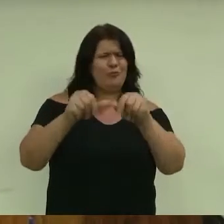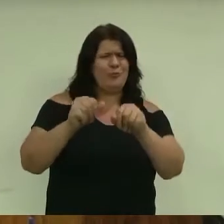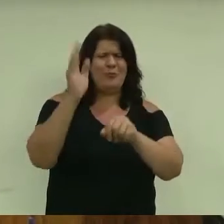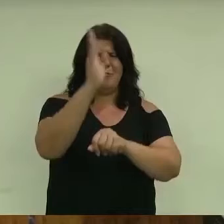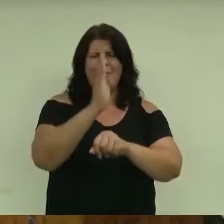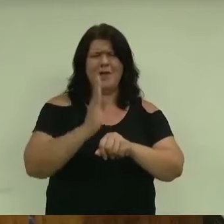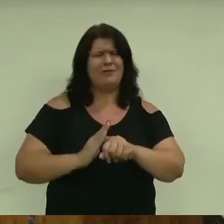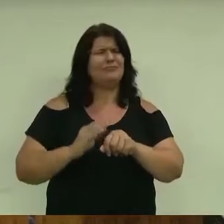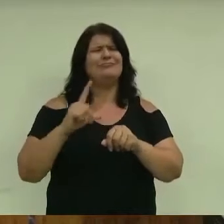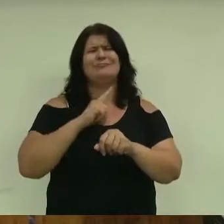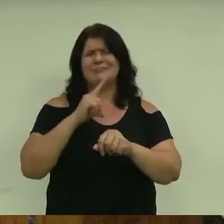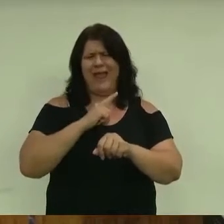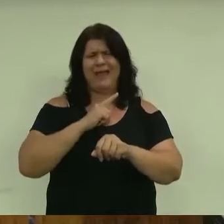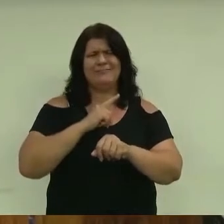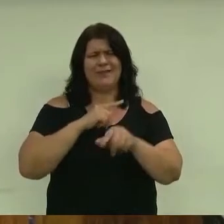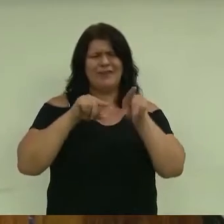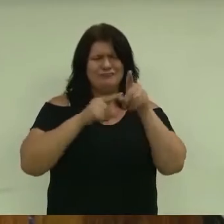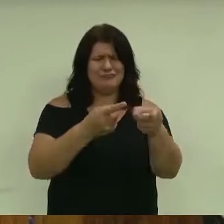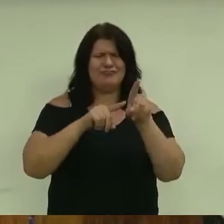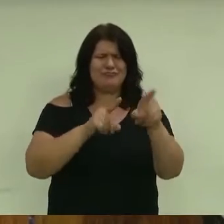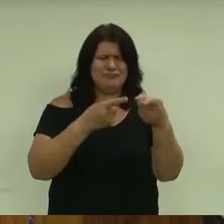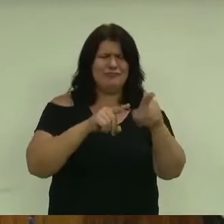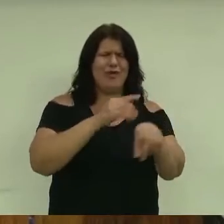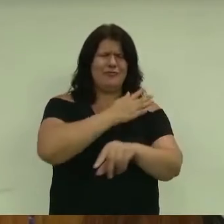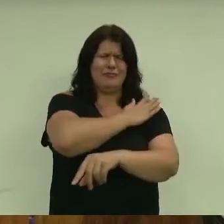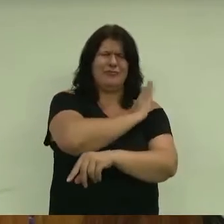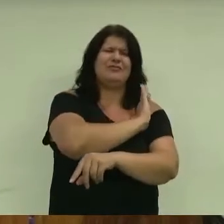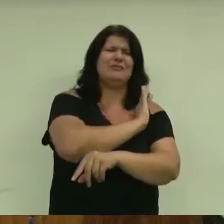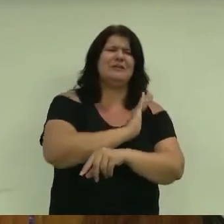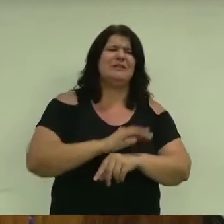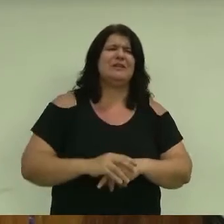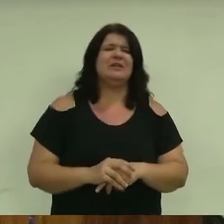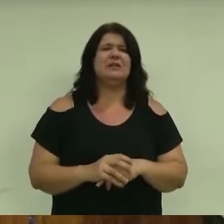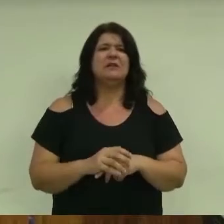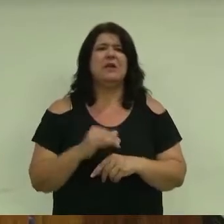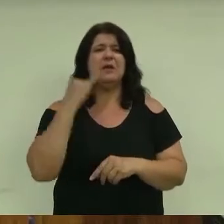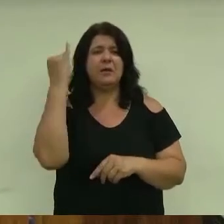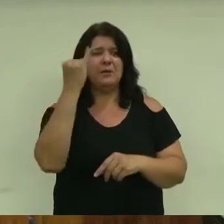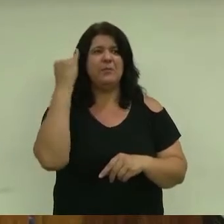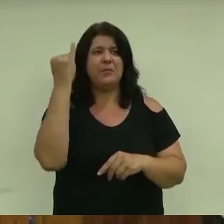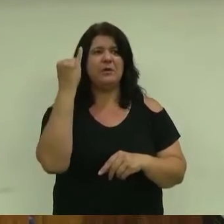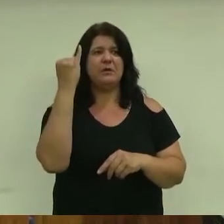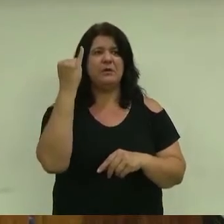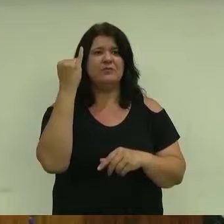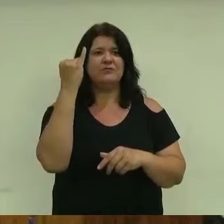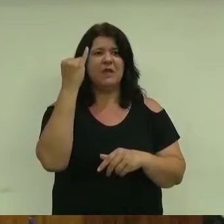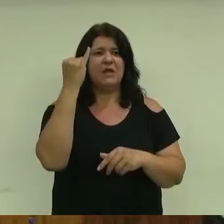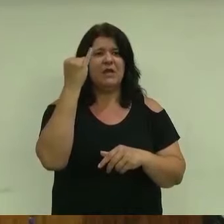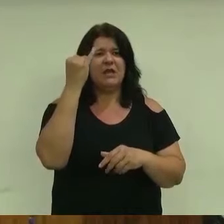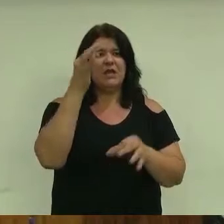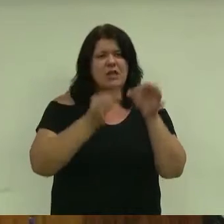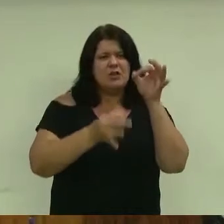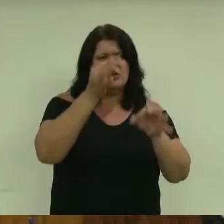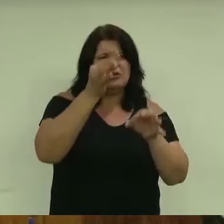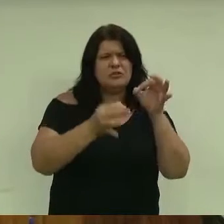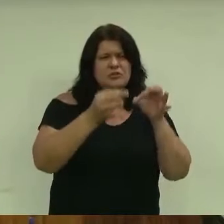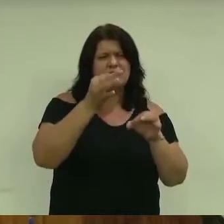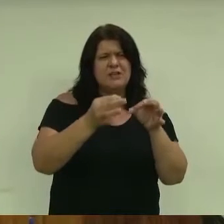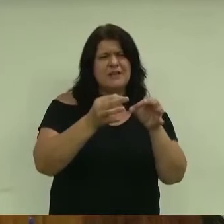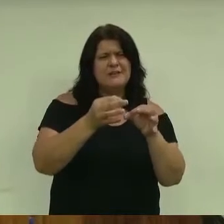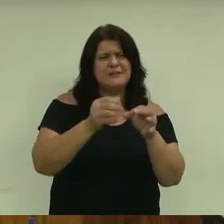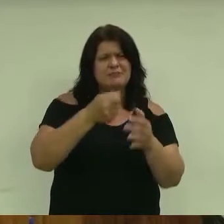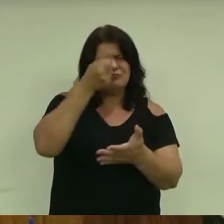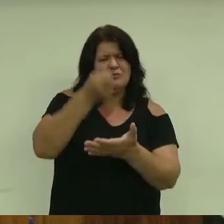necessário que os representantes, tanto no legislativo como no executivo, tomem providências. É de extrema importância que nossas